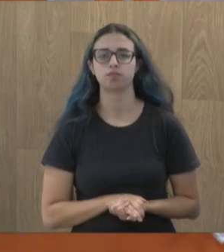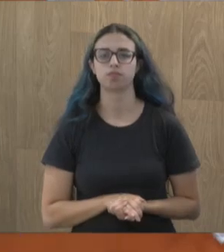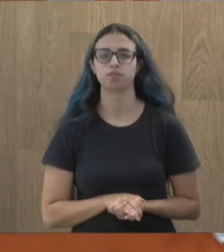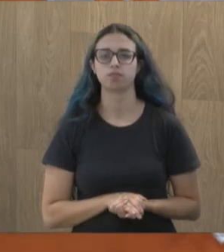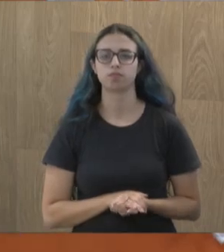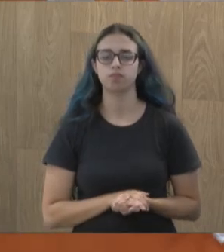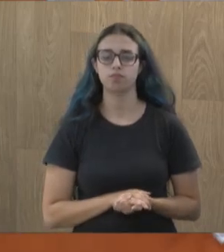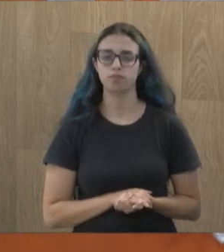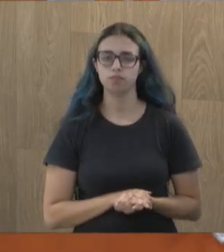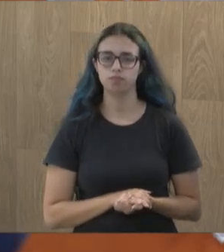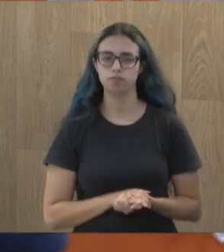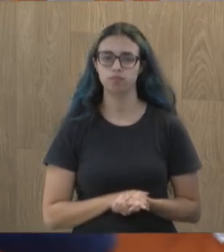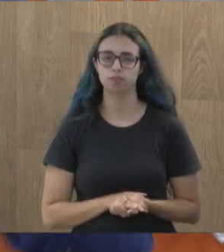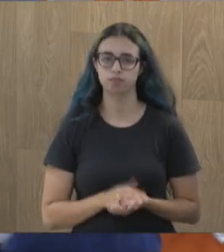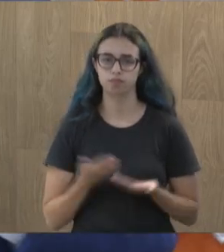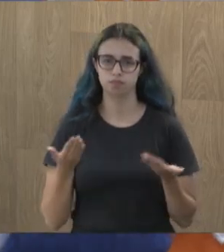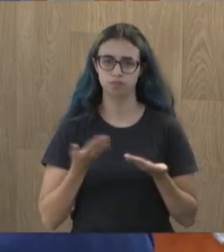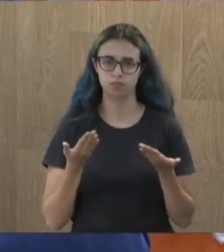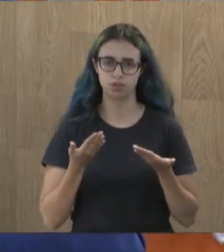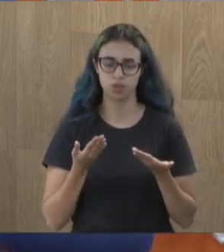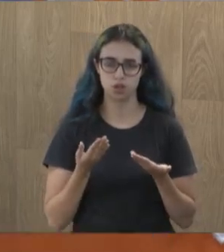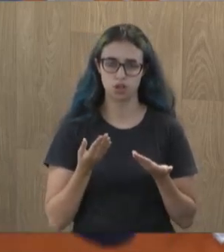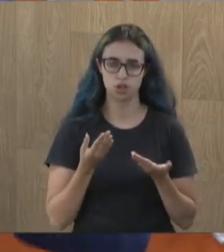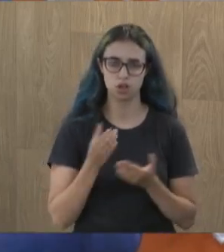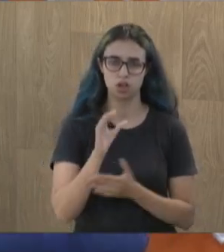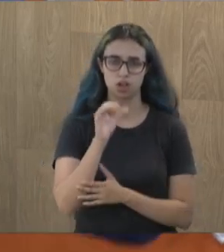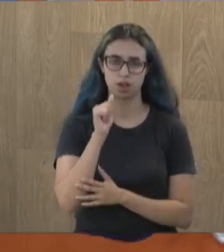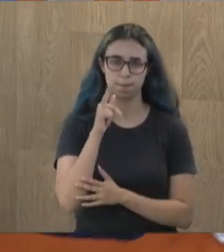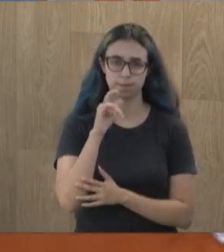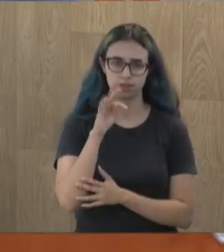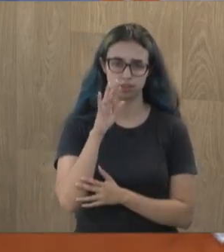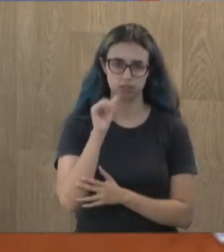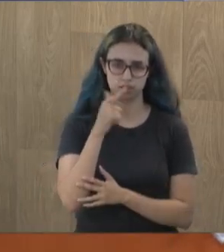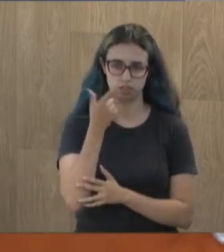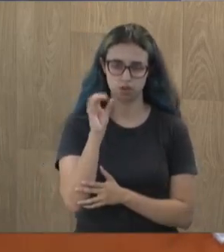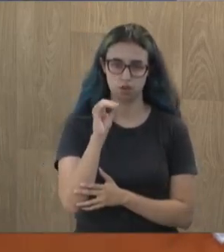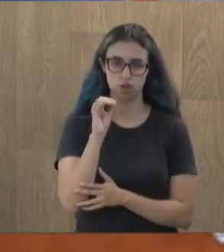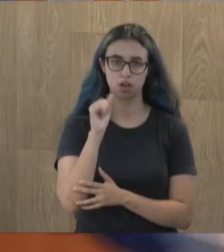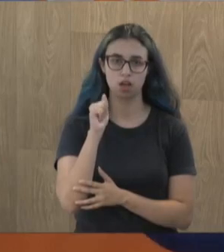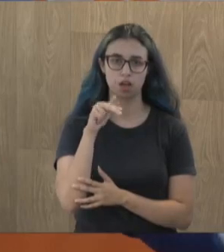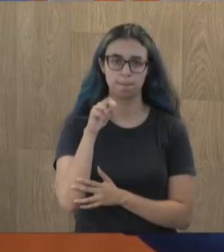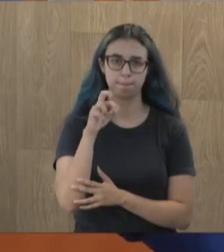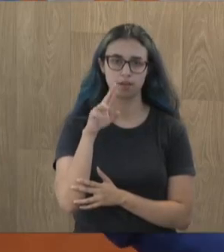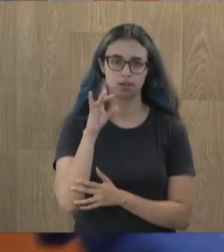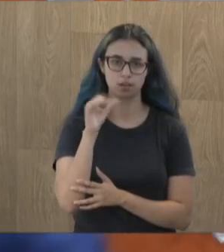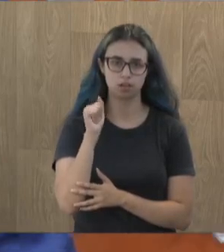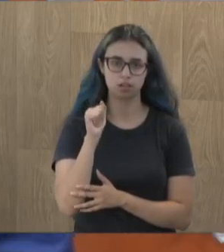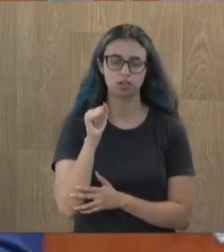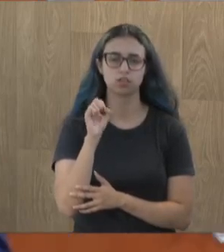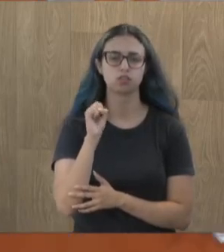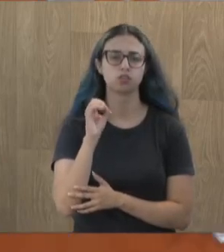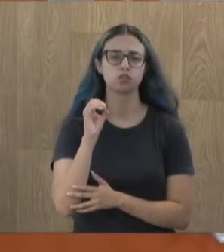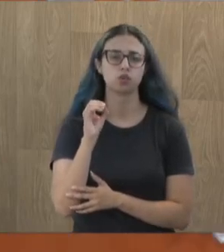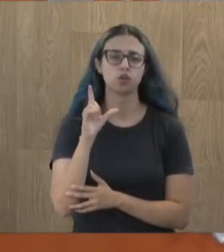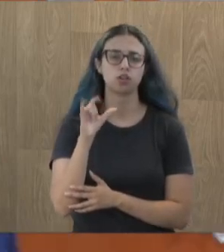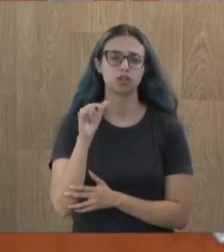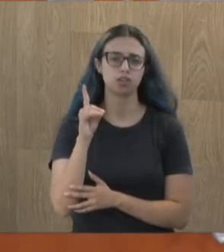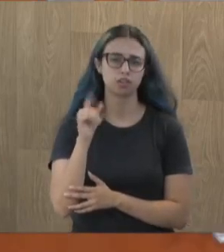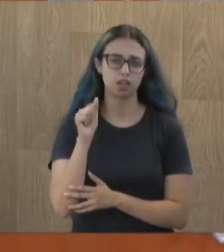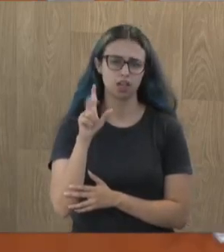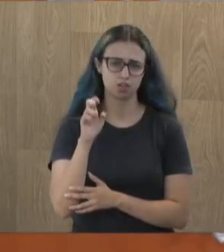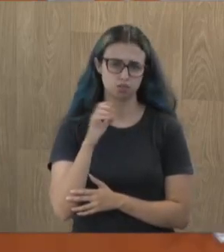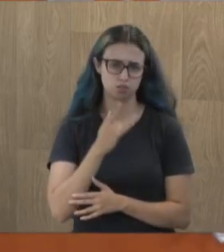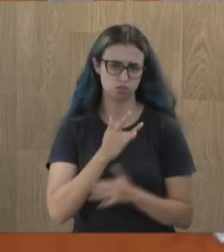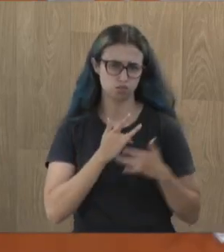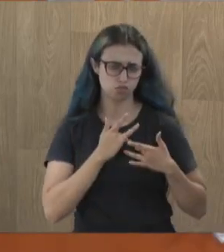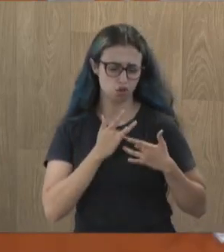Colocaram o tal do Capitão América Solidário, que de Solidário não tem nada. Só